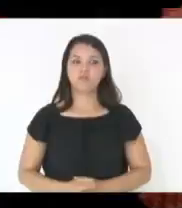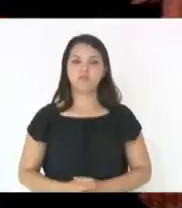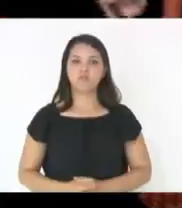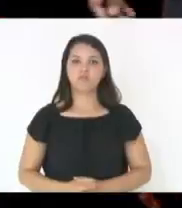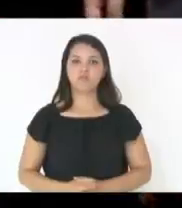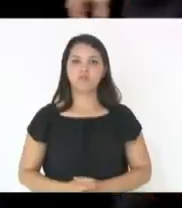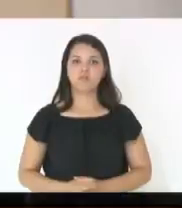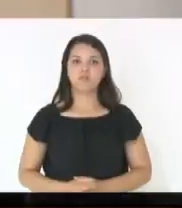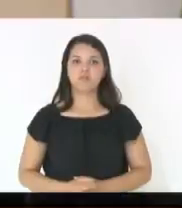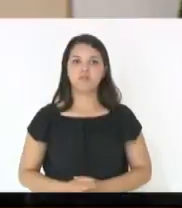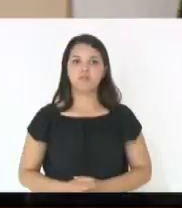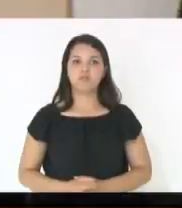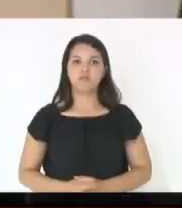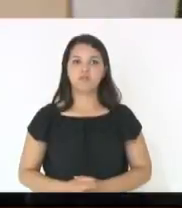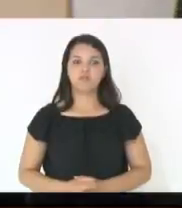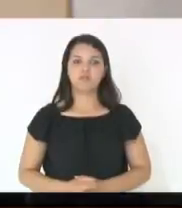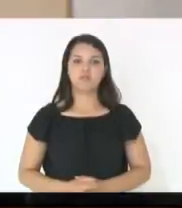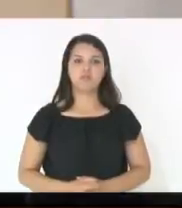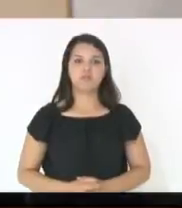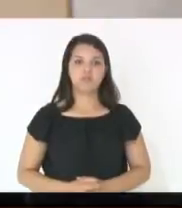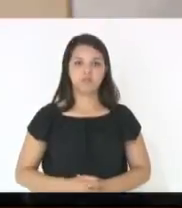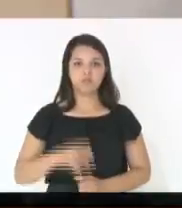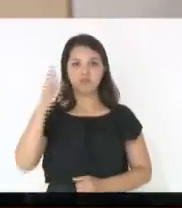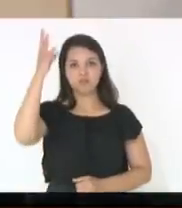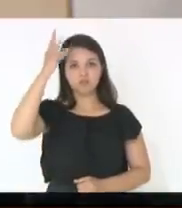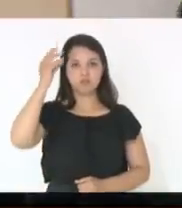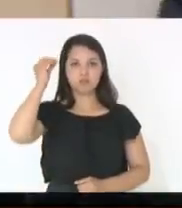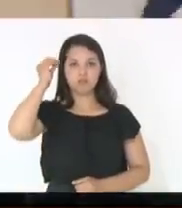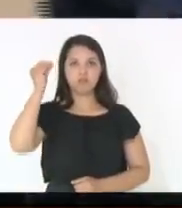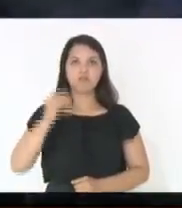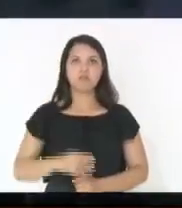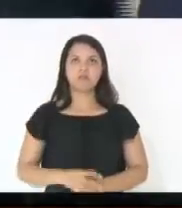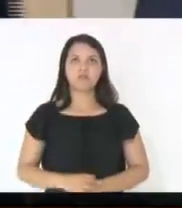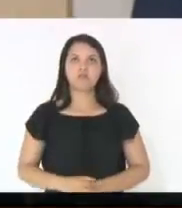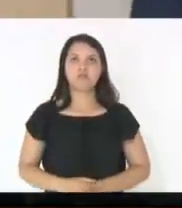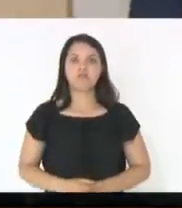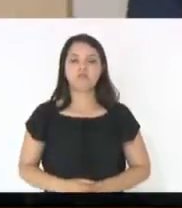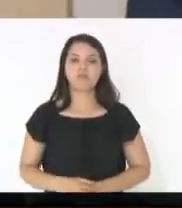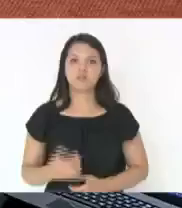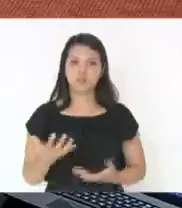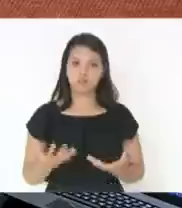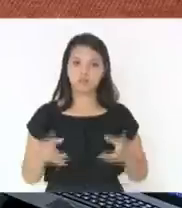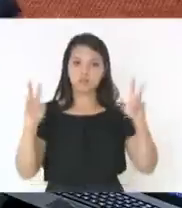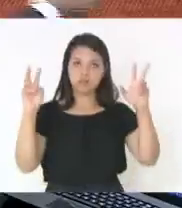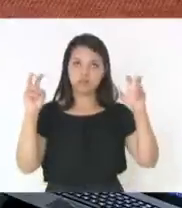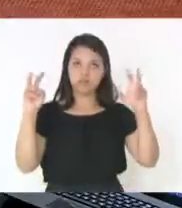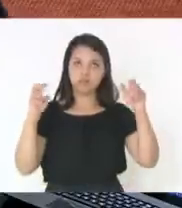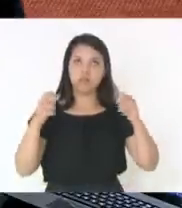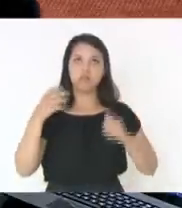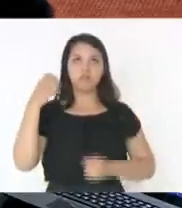Com a palavra a deputada Luciana de Carminati. Presidente, eu quero tratar dessa matéria